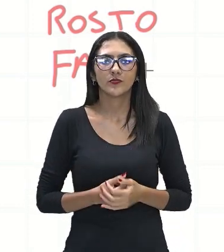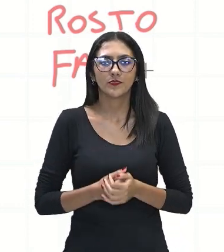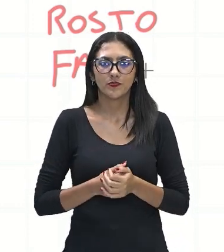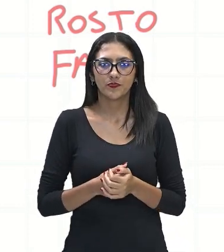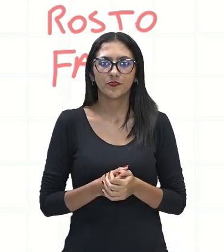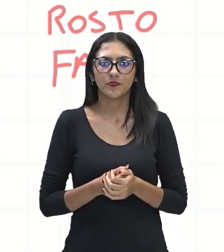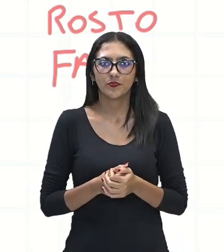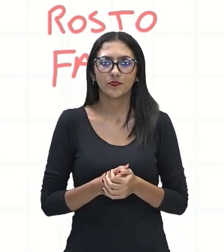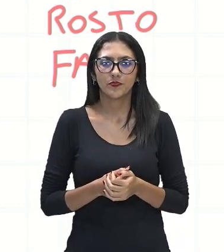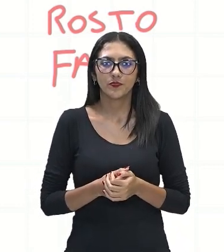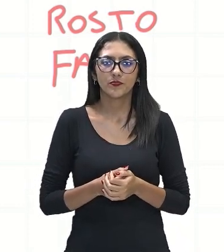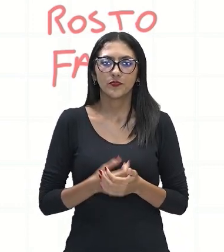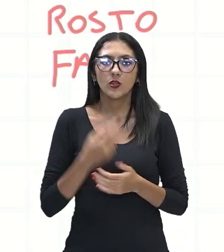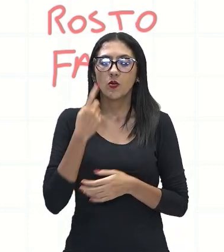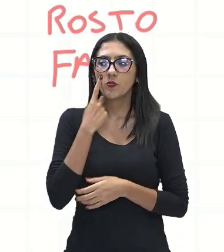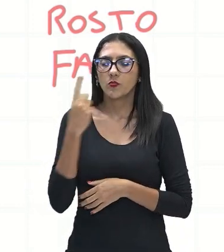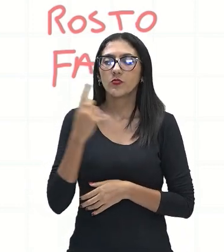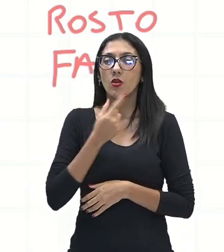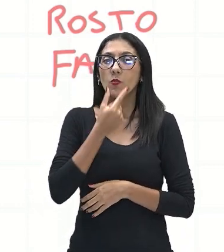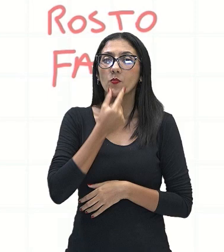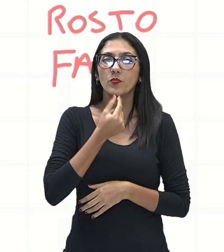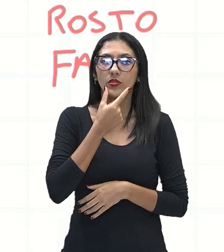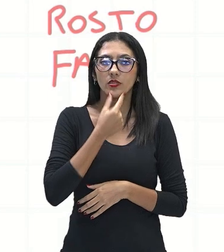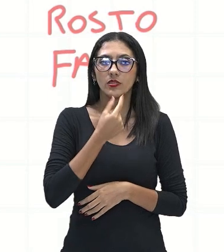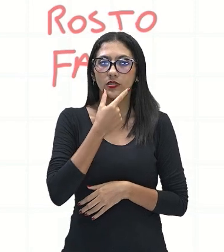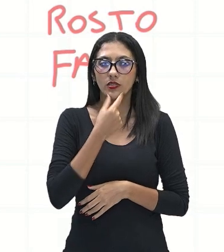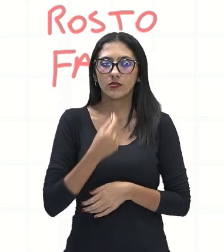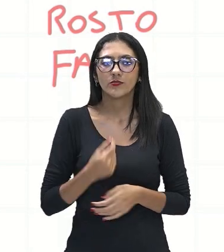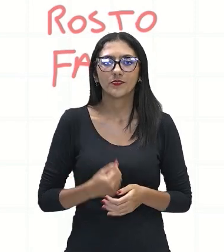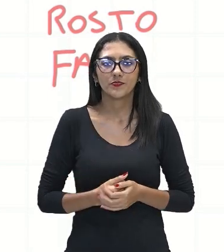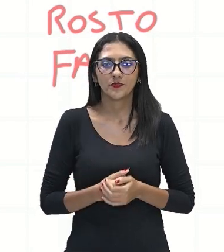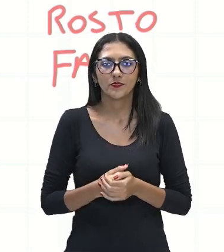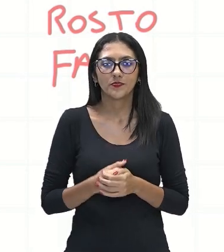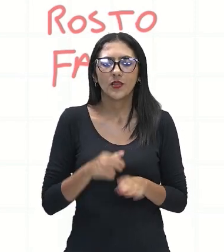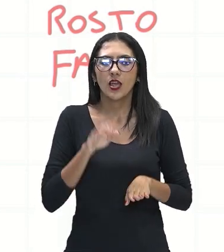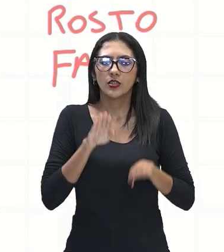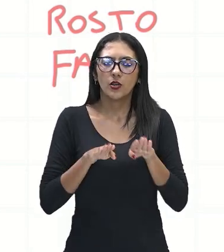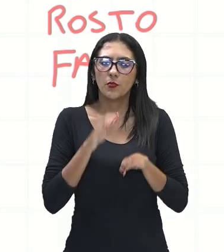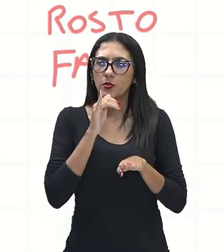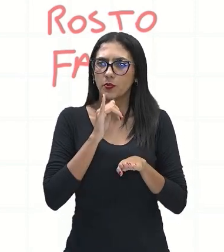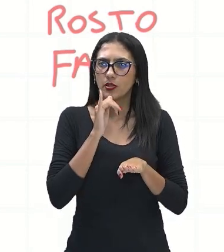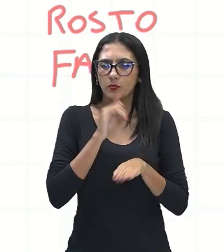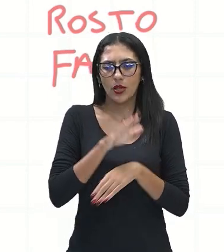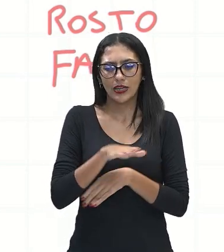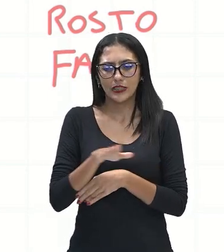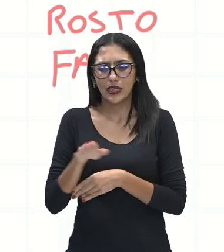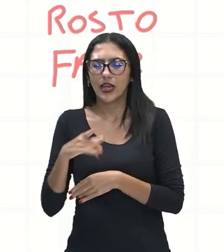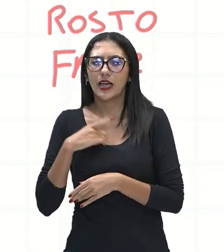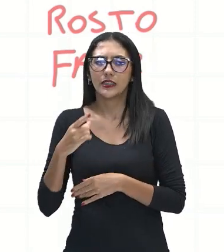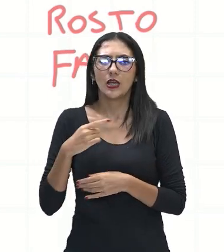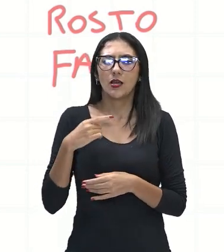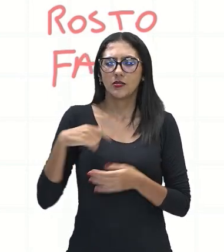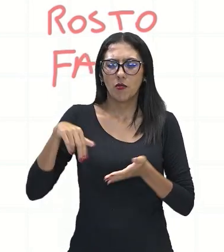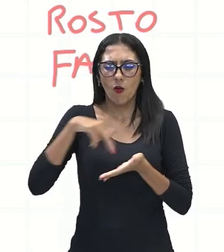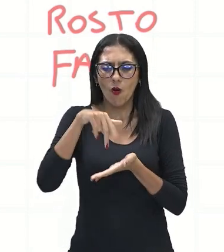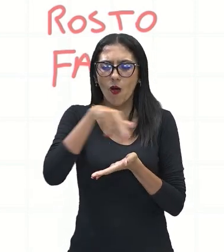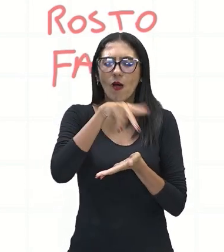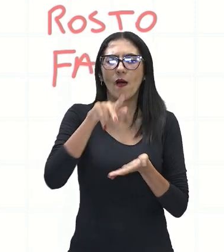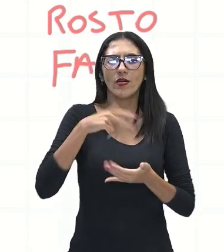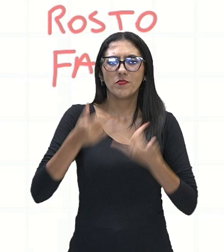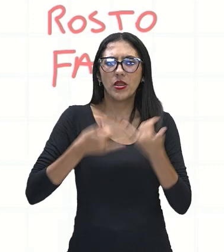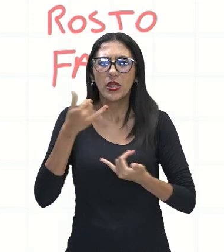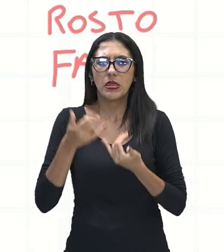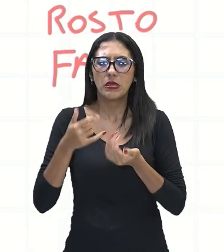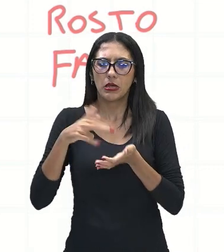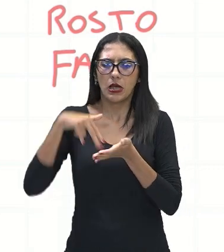menino, né? Então, geralmente as crianças são muito ativas, né? E brincam, e caem, e se machucam,